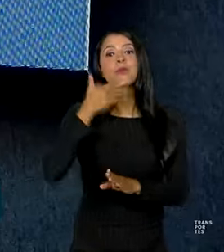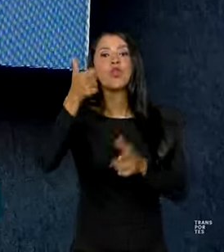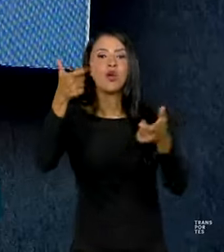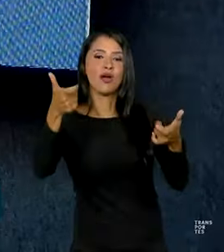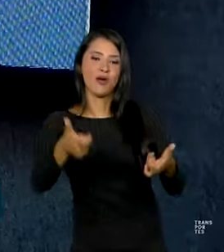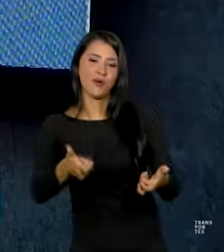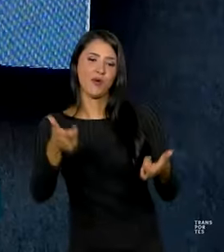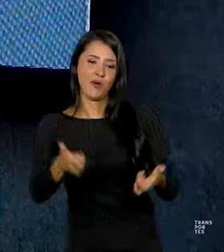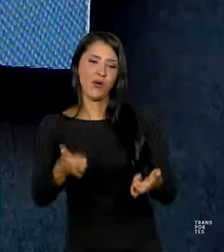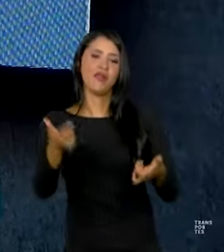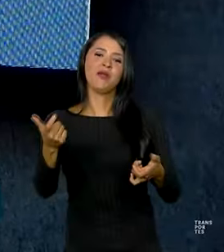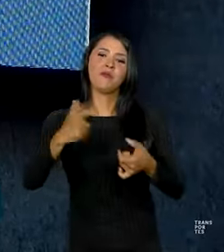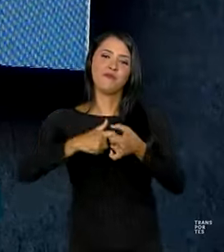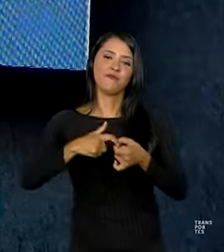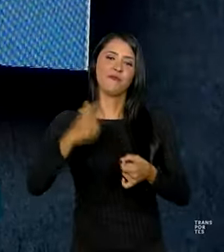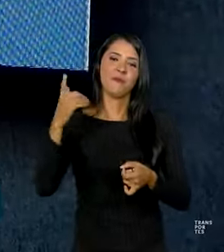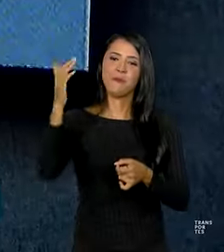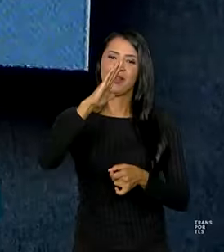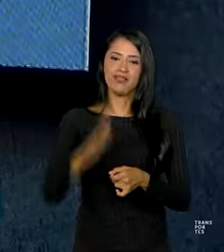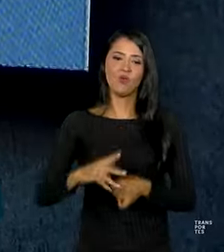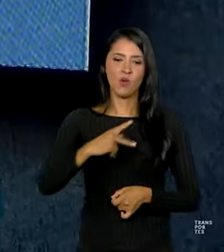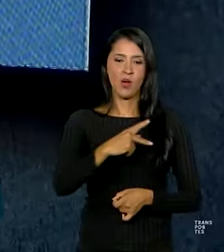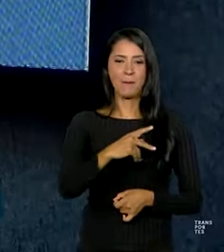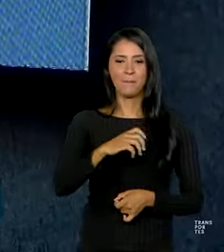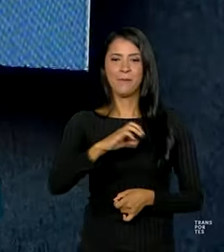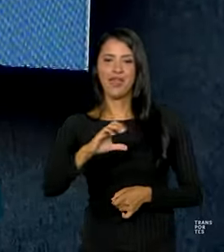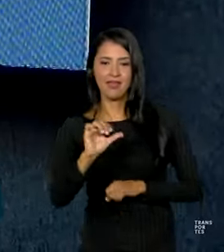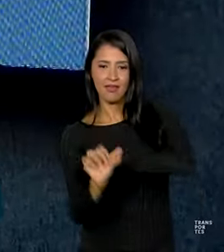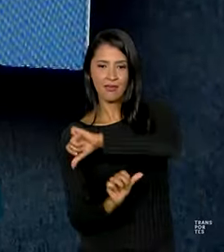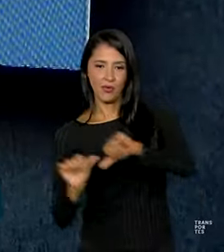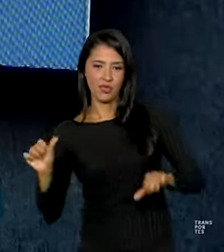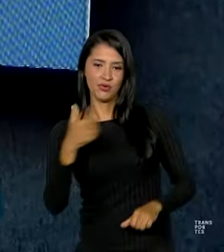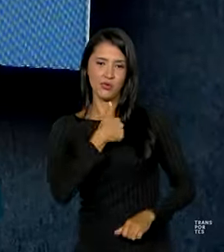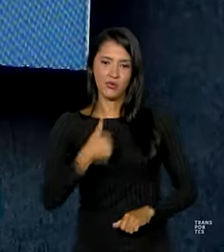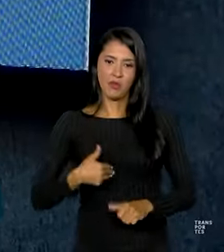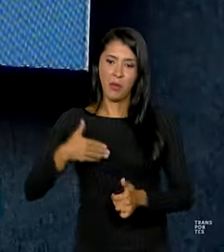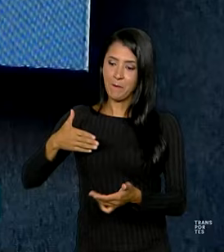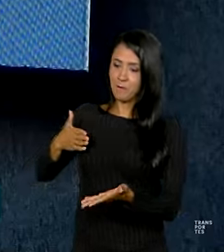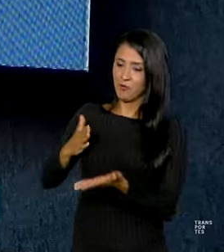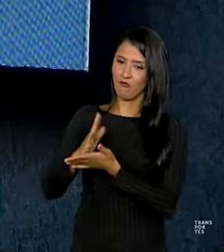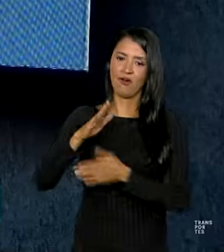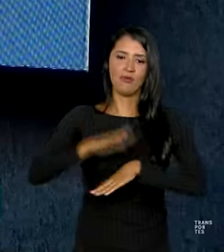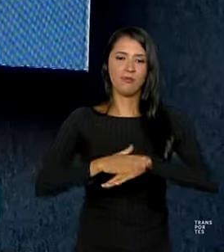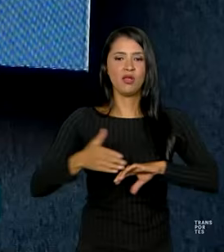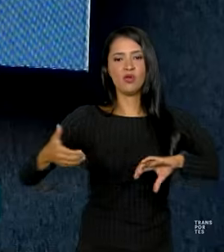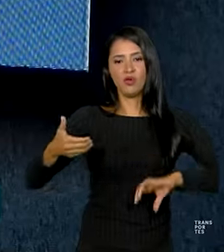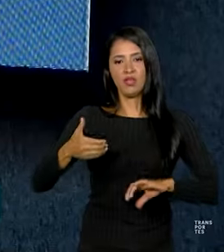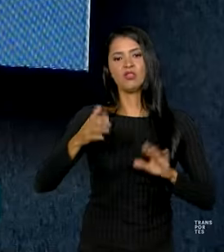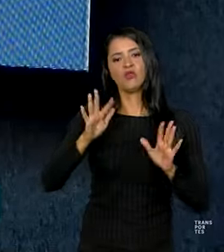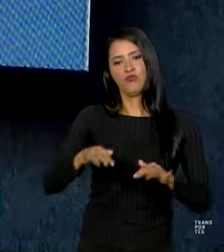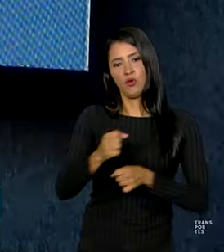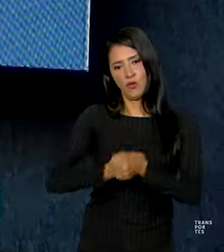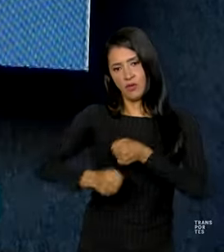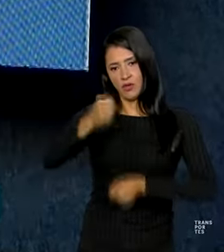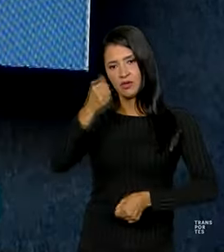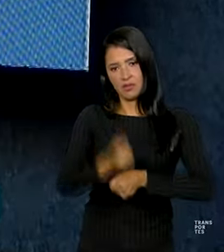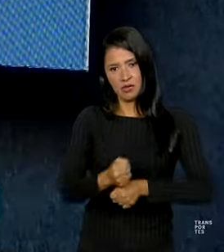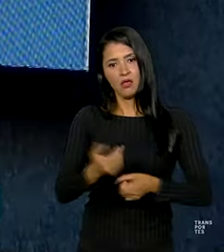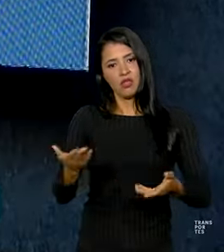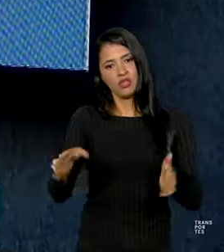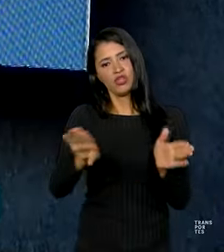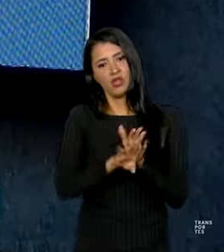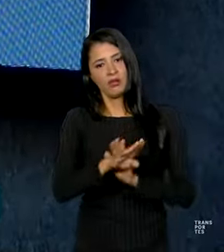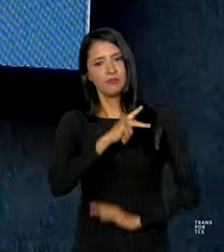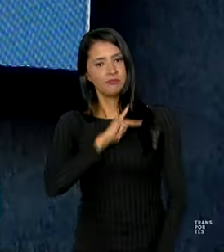agora, quando o Brasil se encontrou com a PEC da transição, aprovada pelo Congresso Nacional no final do ano passado, e com a chegada do